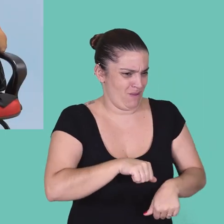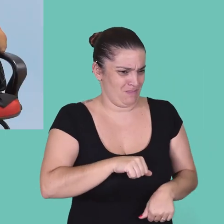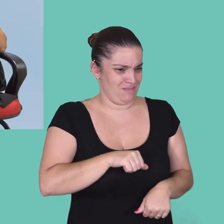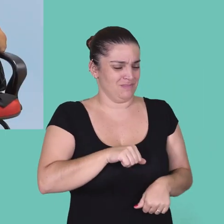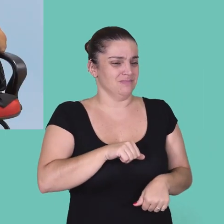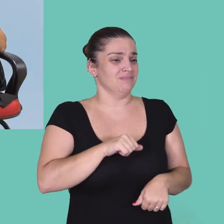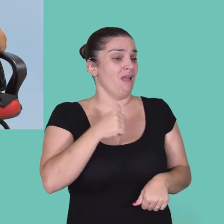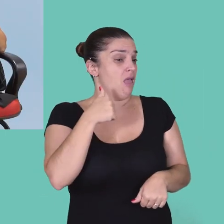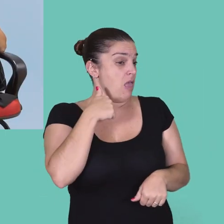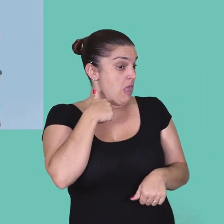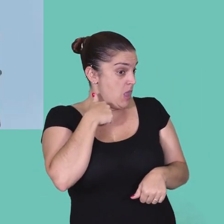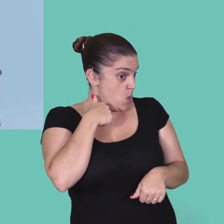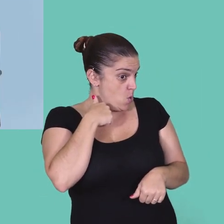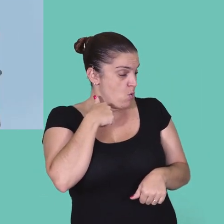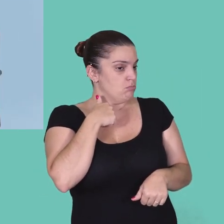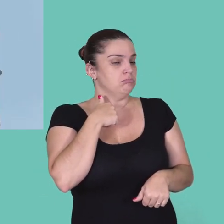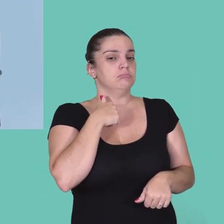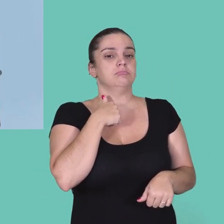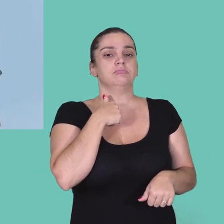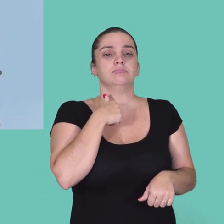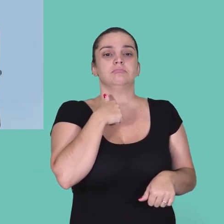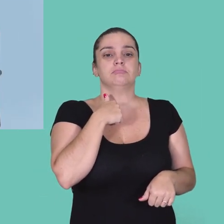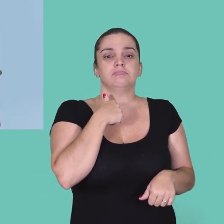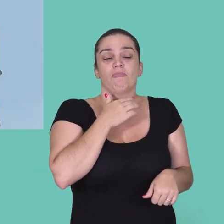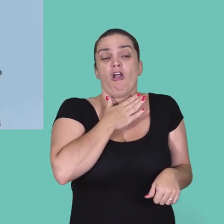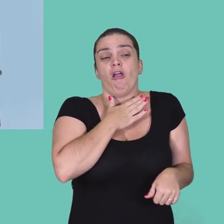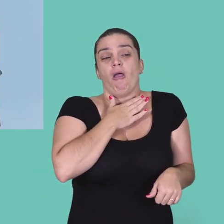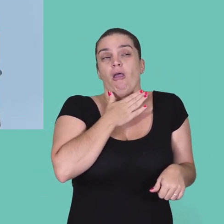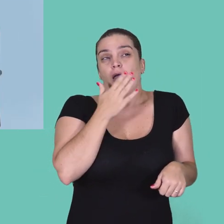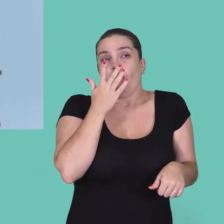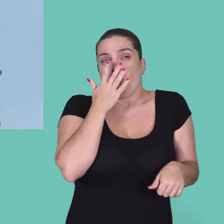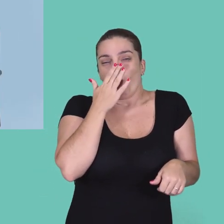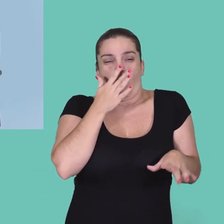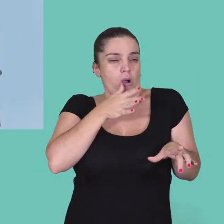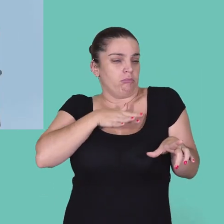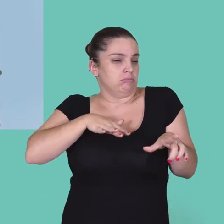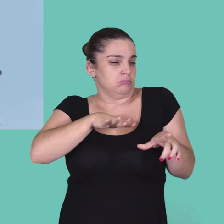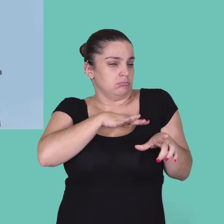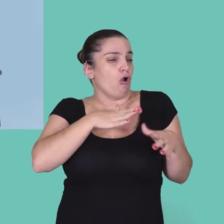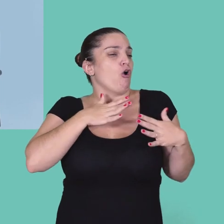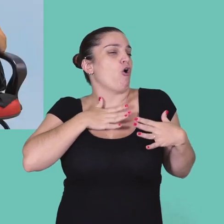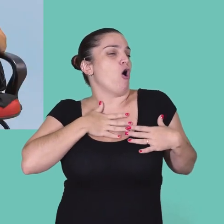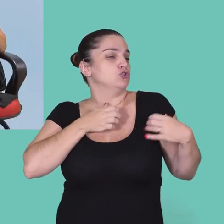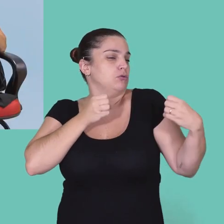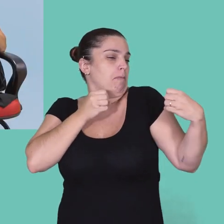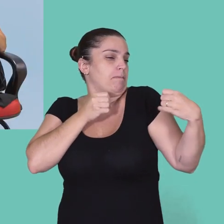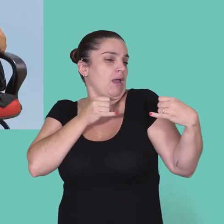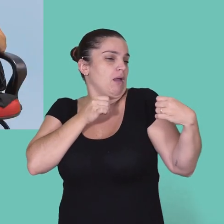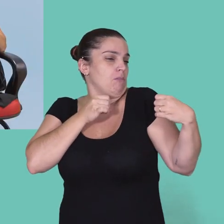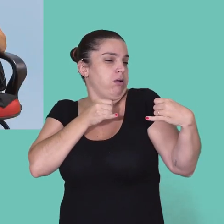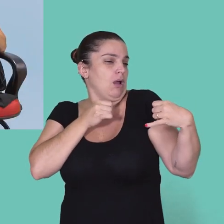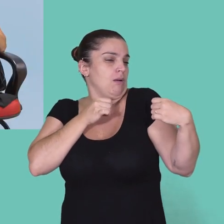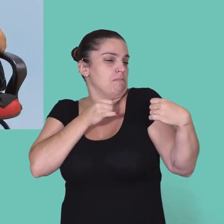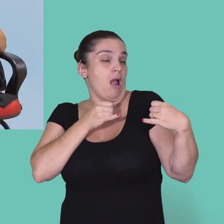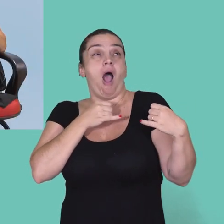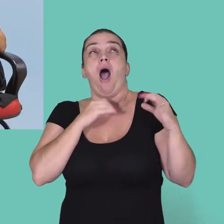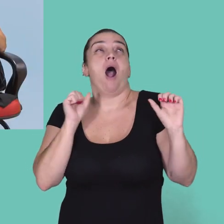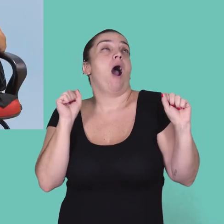tem uma outra coisa, querida. Eu sou bem da linha Carreterim de Neve. Fletal é